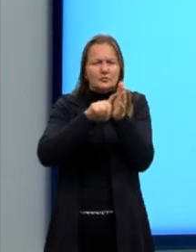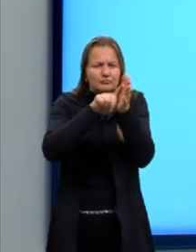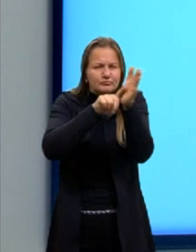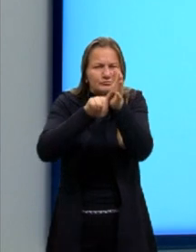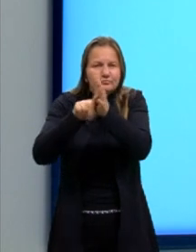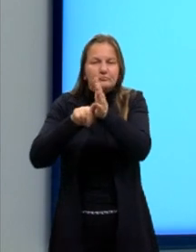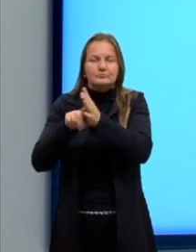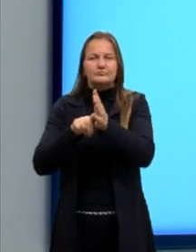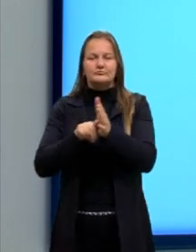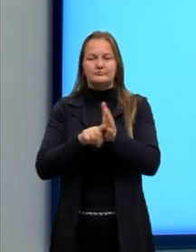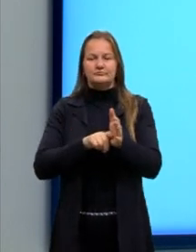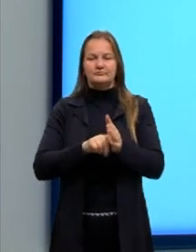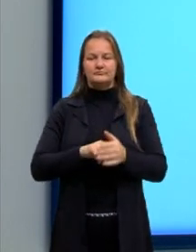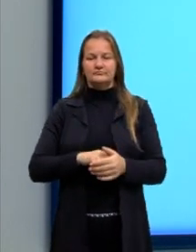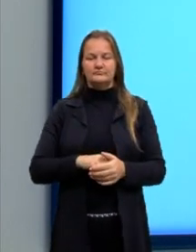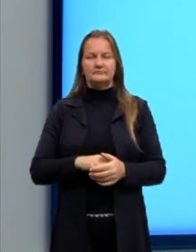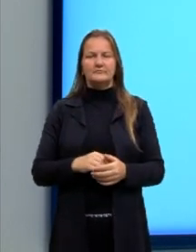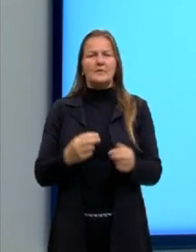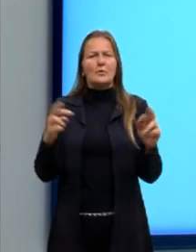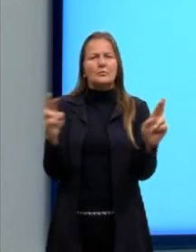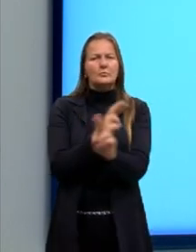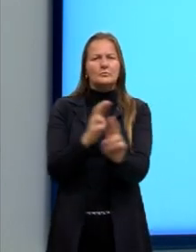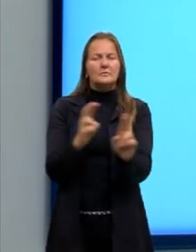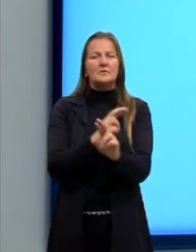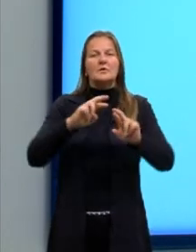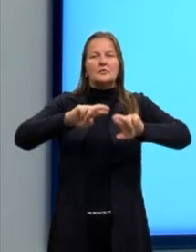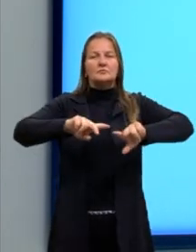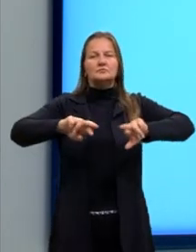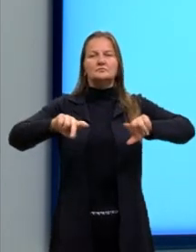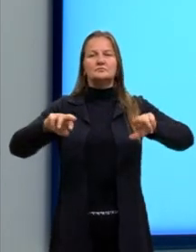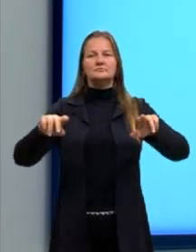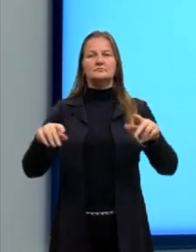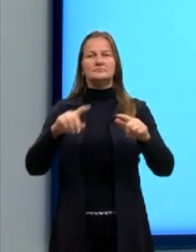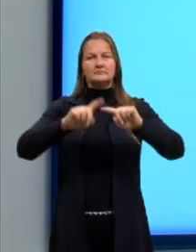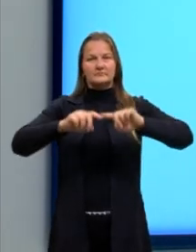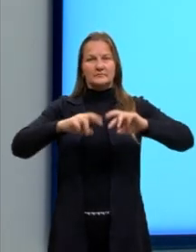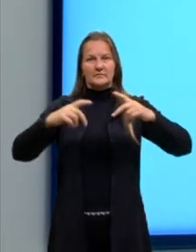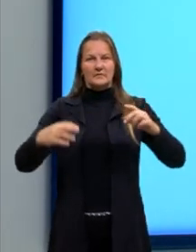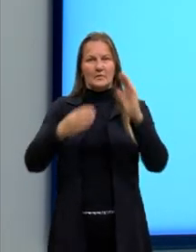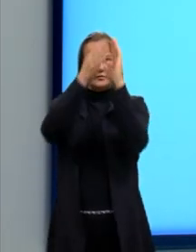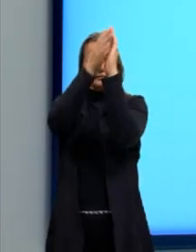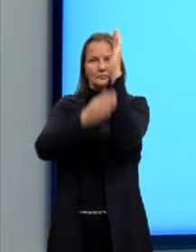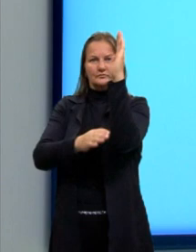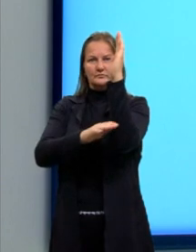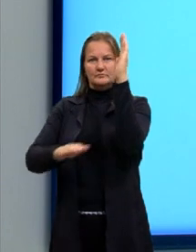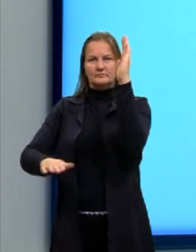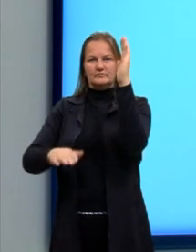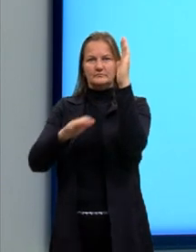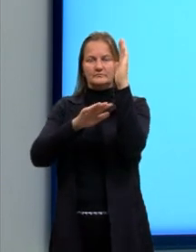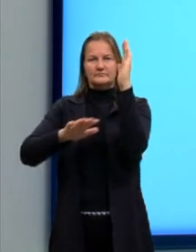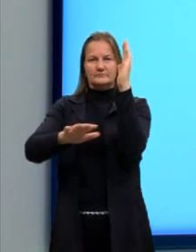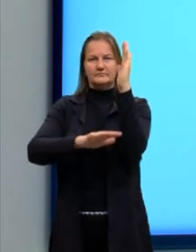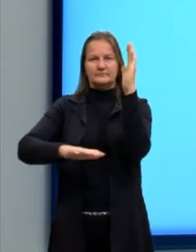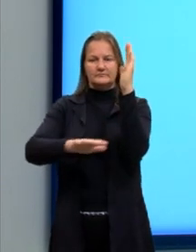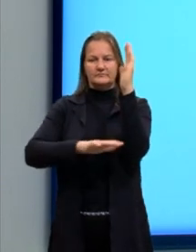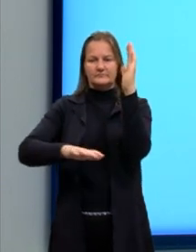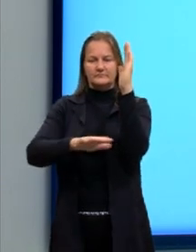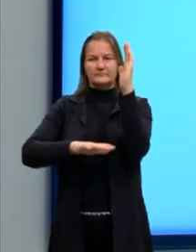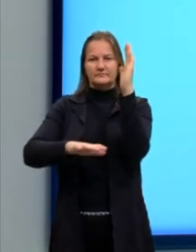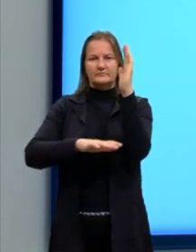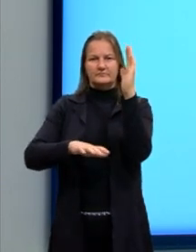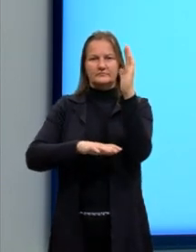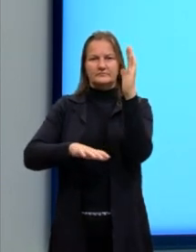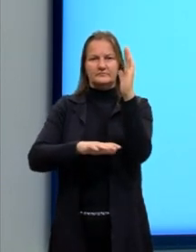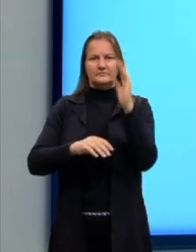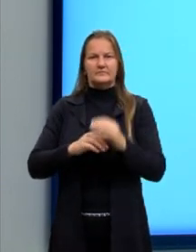busca entender relações entre diversos elementos no plano cartesiano. Um dos problemas é